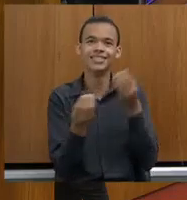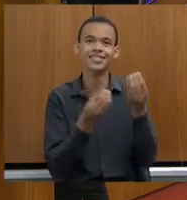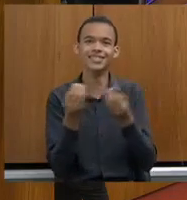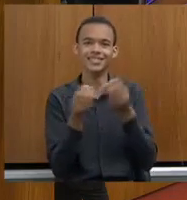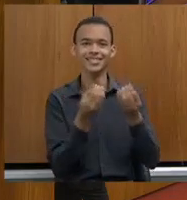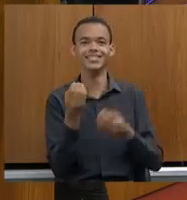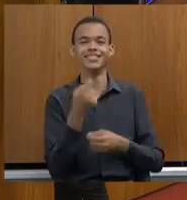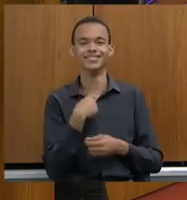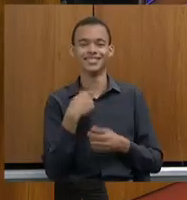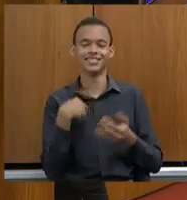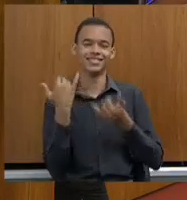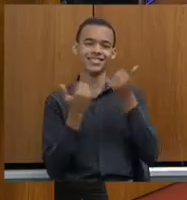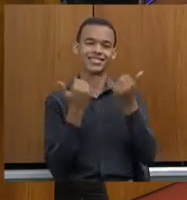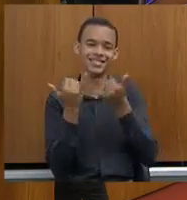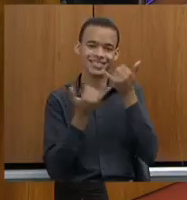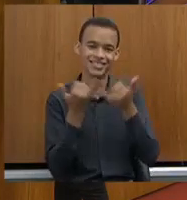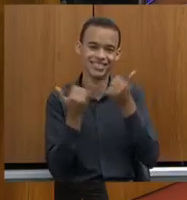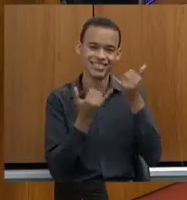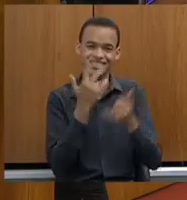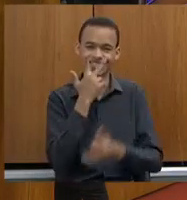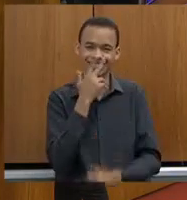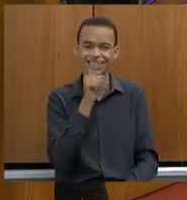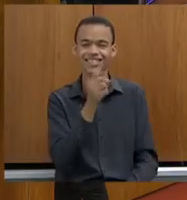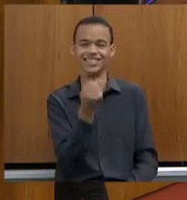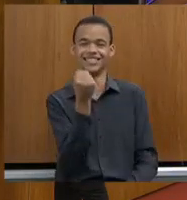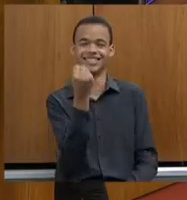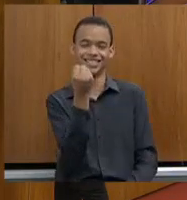Essa outra briga com ele, pão durismo, não é, gente?